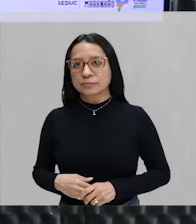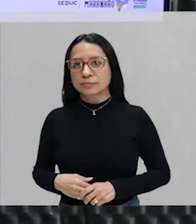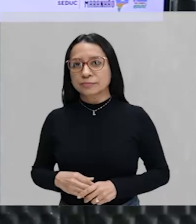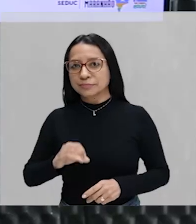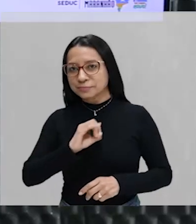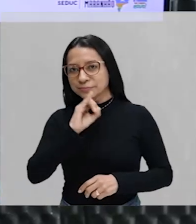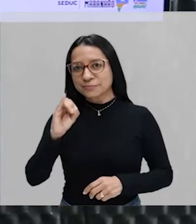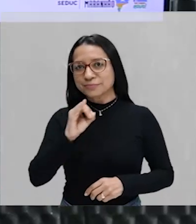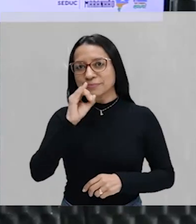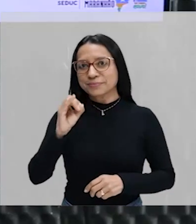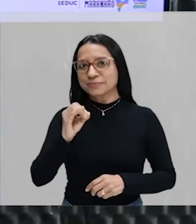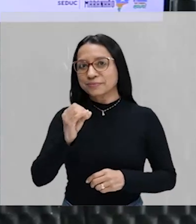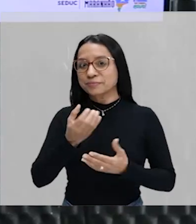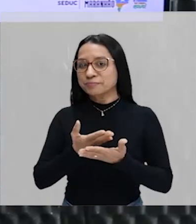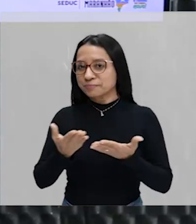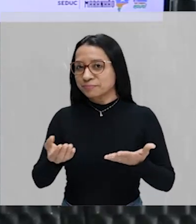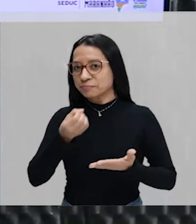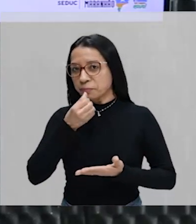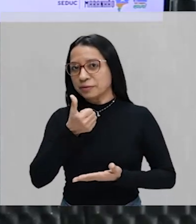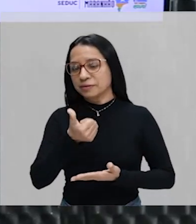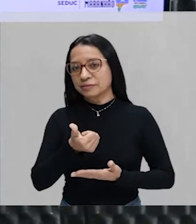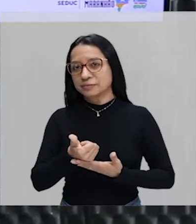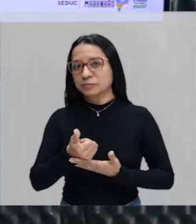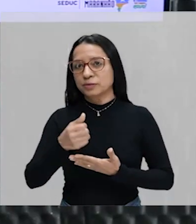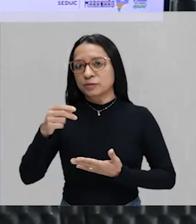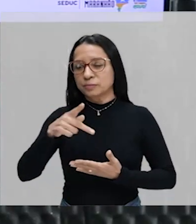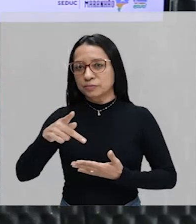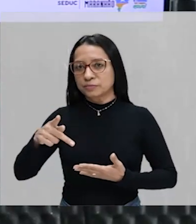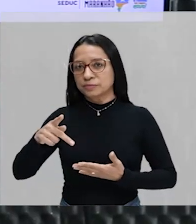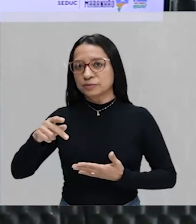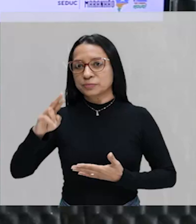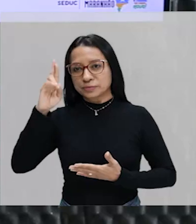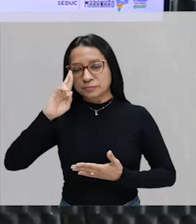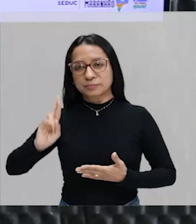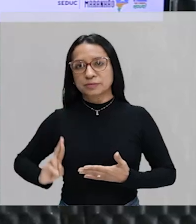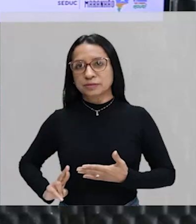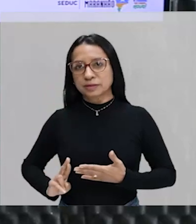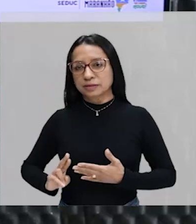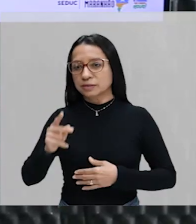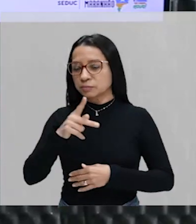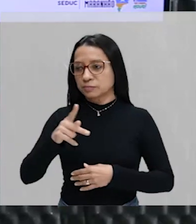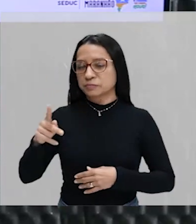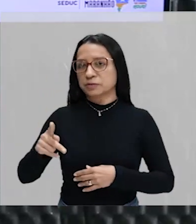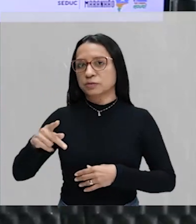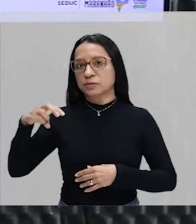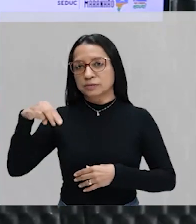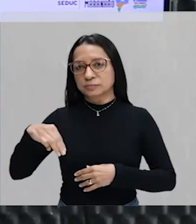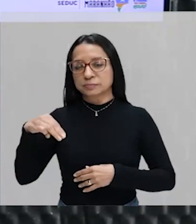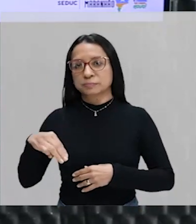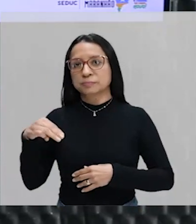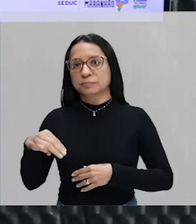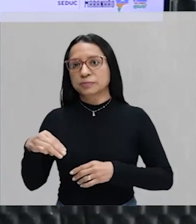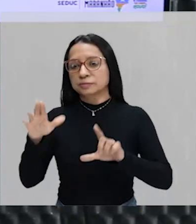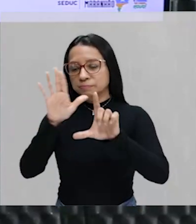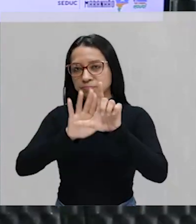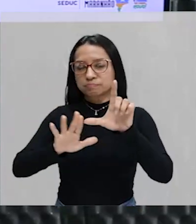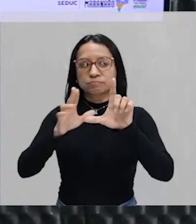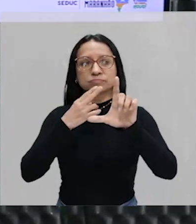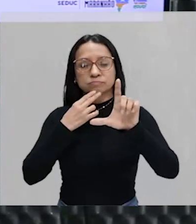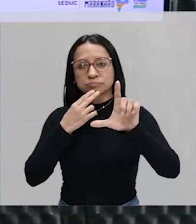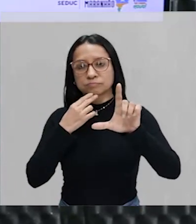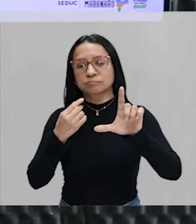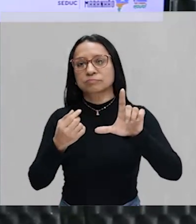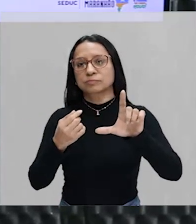E aí, meus amores, tudo bem com vocês? Eu sou a professora Renata Fex, tua professora de matemática da plataforma Gonçalves Dias e,